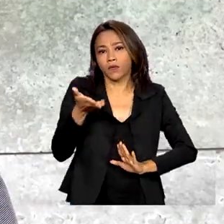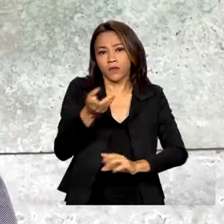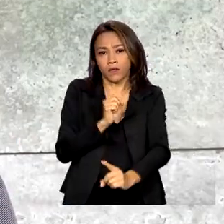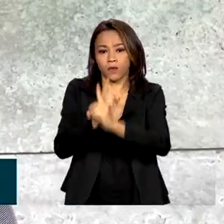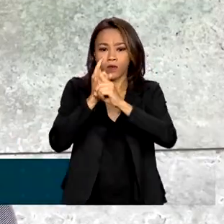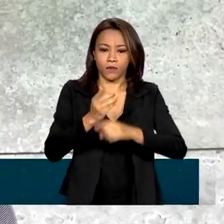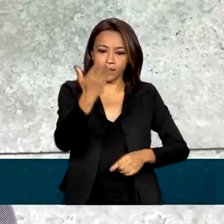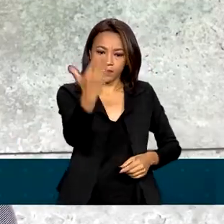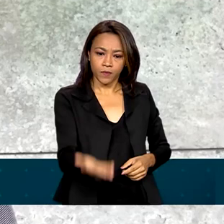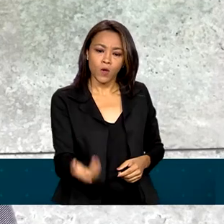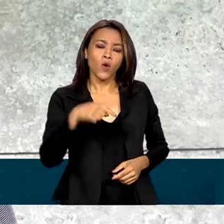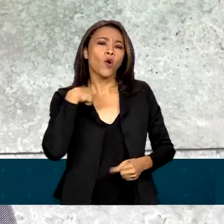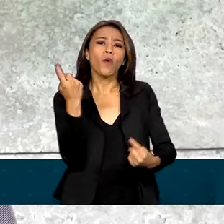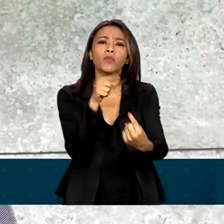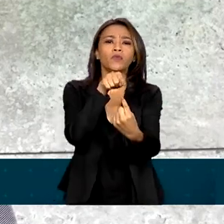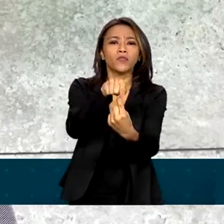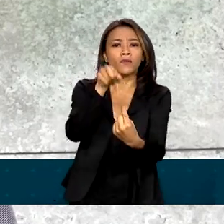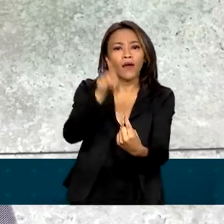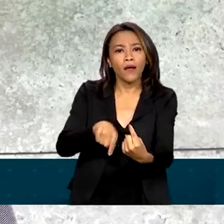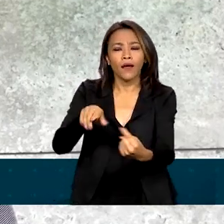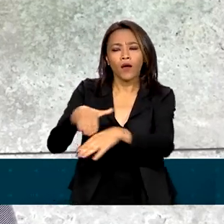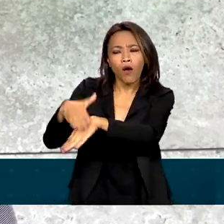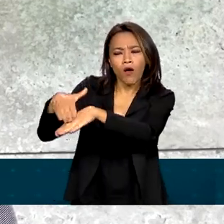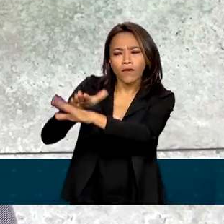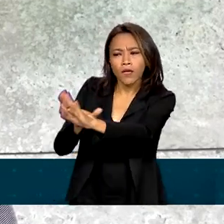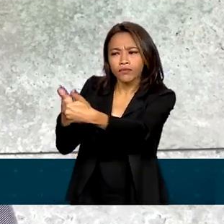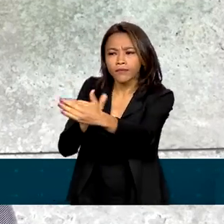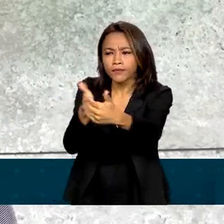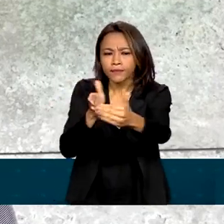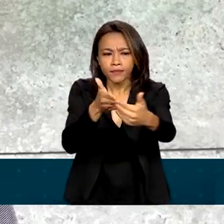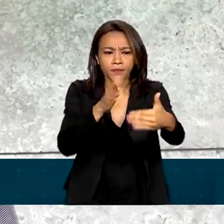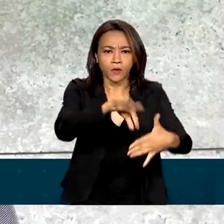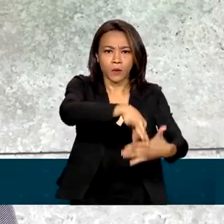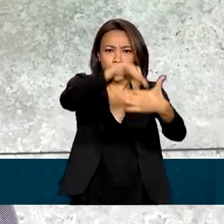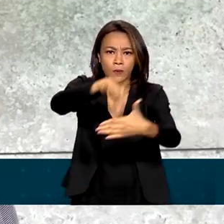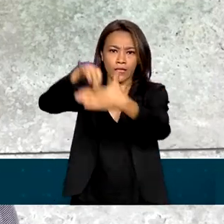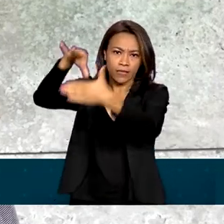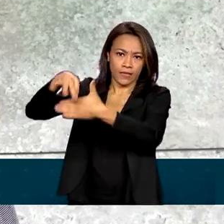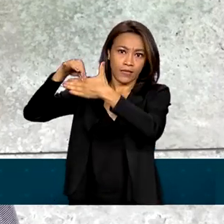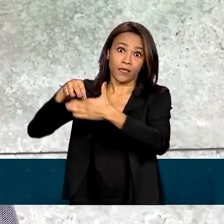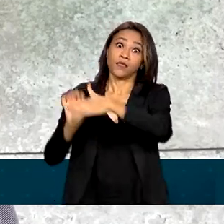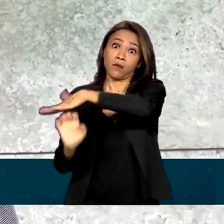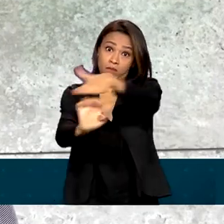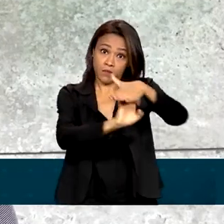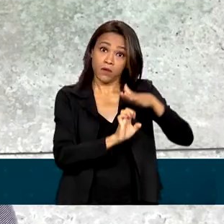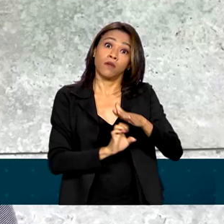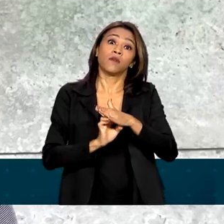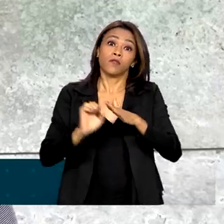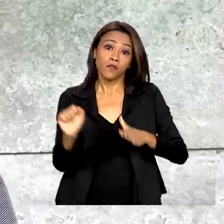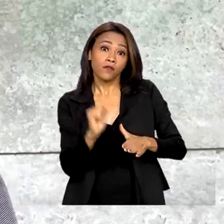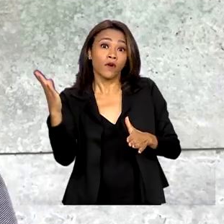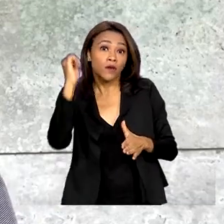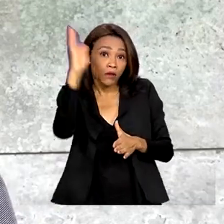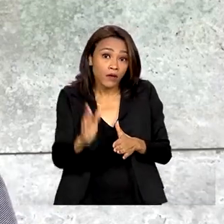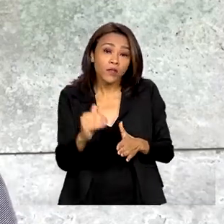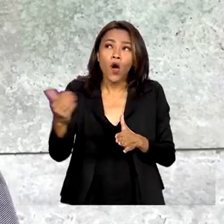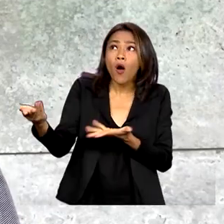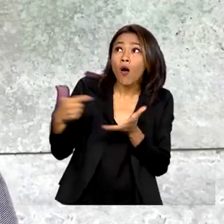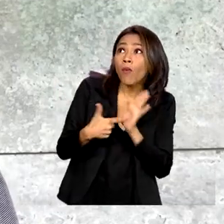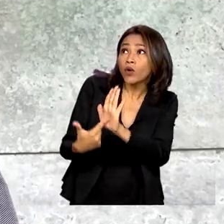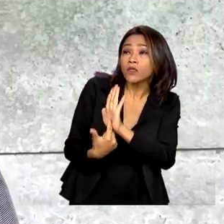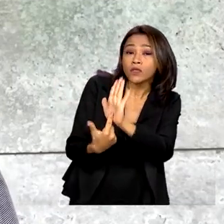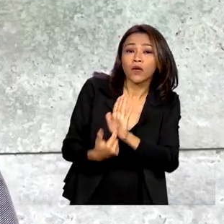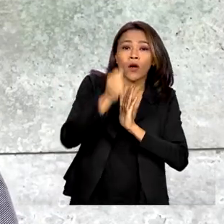conversar com grandes lideranças, com grandes empresários estrangeiros para mostrar ao Brasil as oportunidades de investimentos